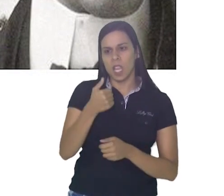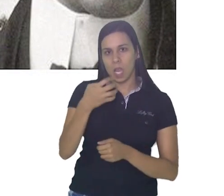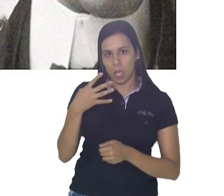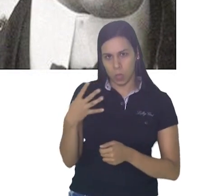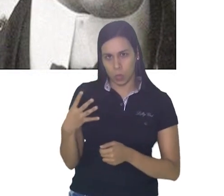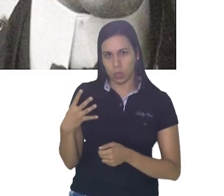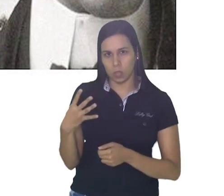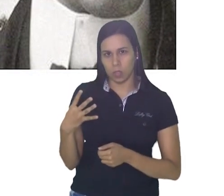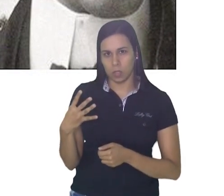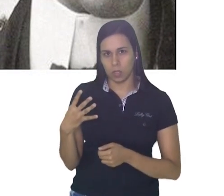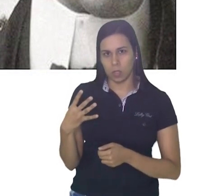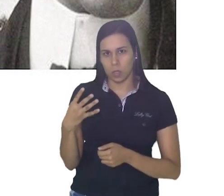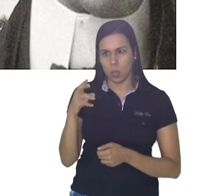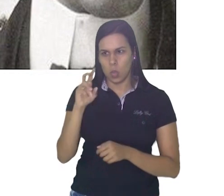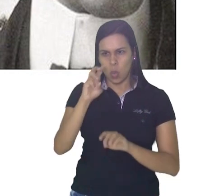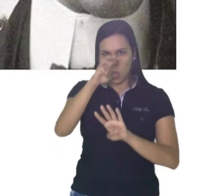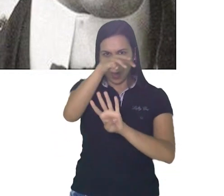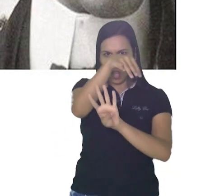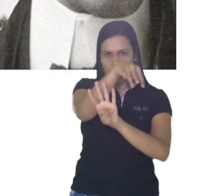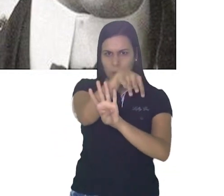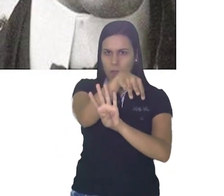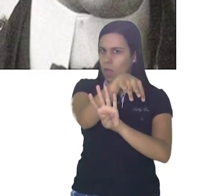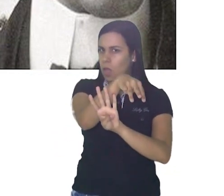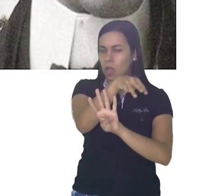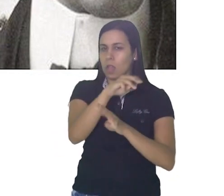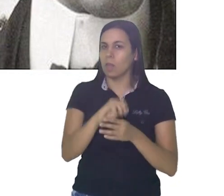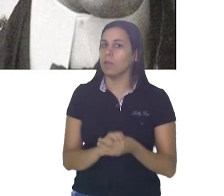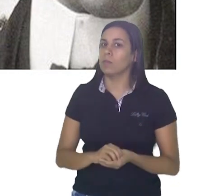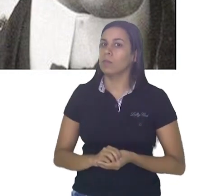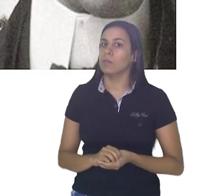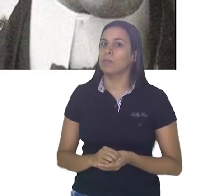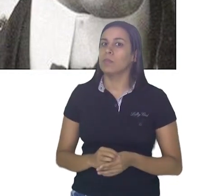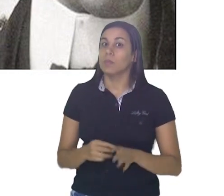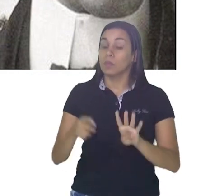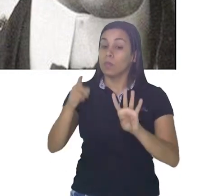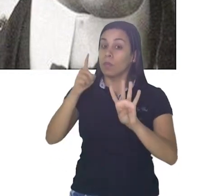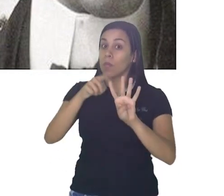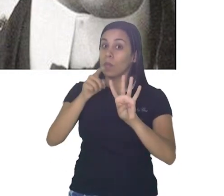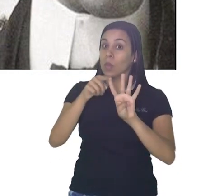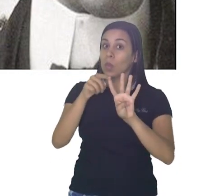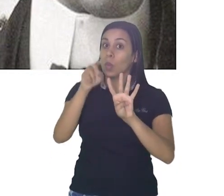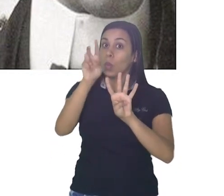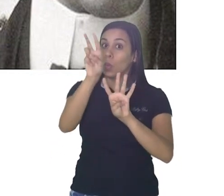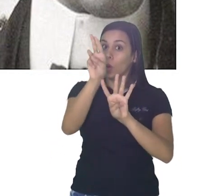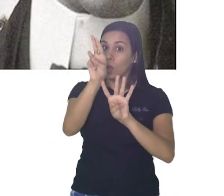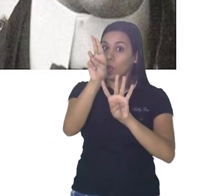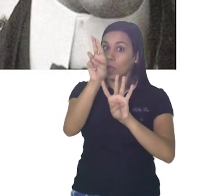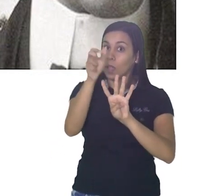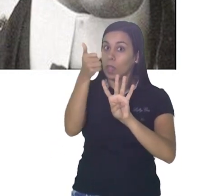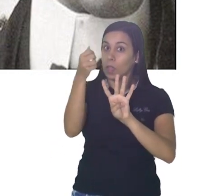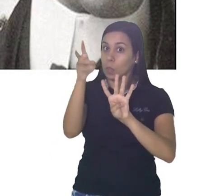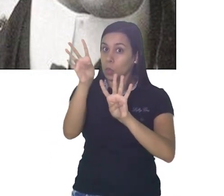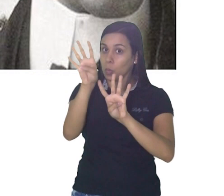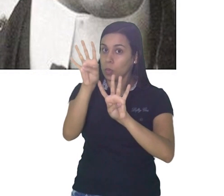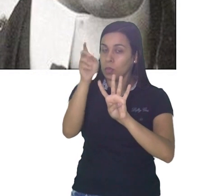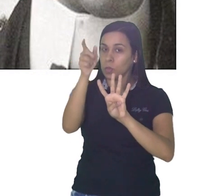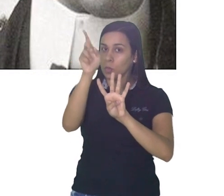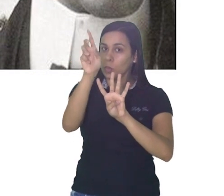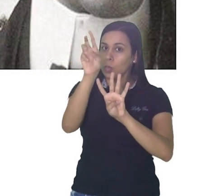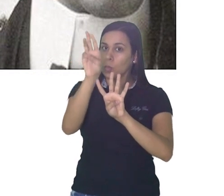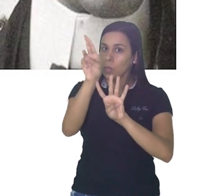representa? Não. No 14 nós temos a unidade e a dezena. E o 23 representa?